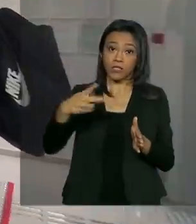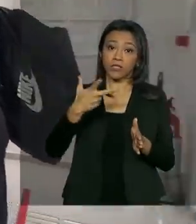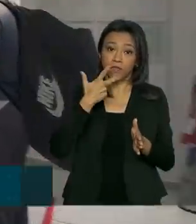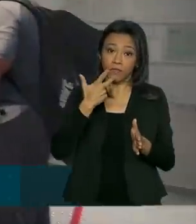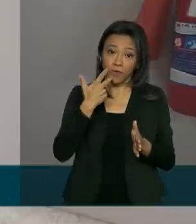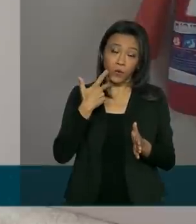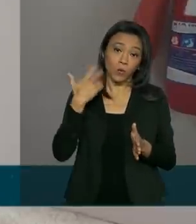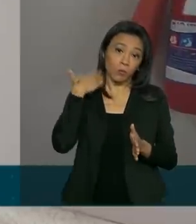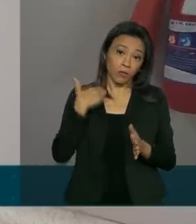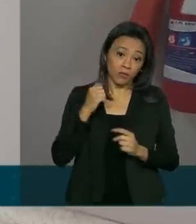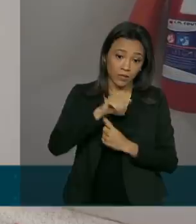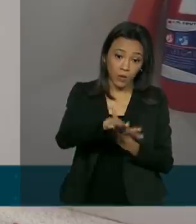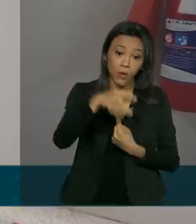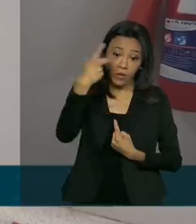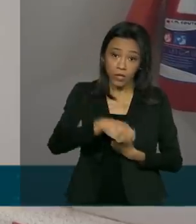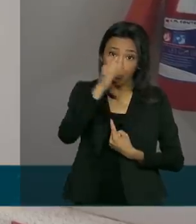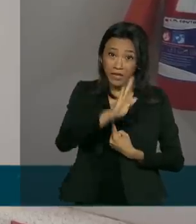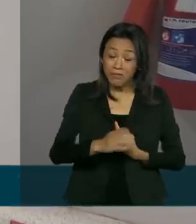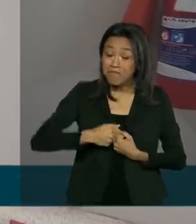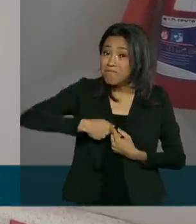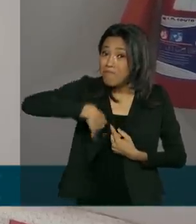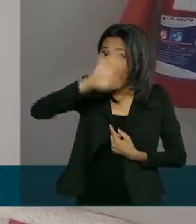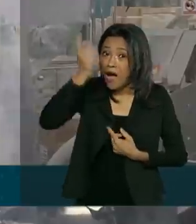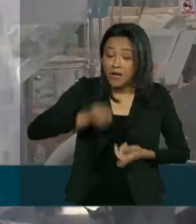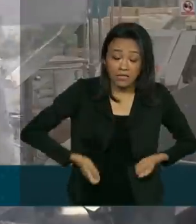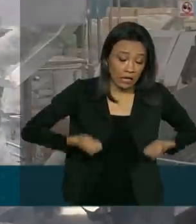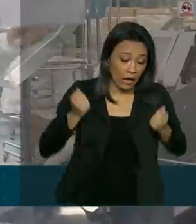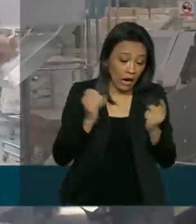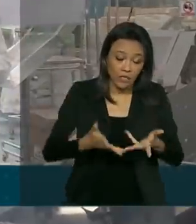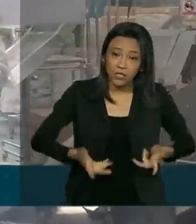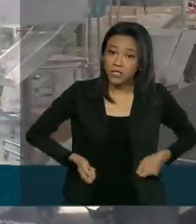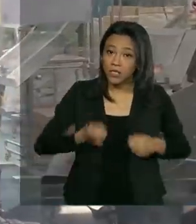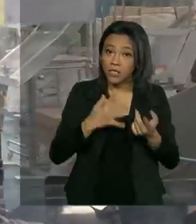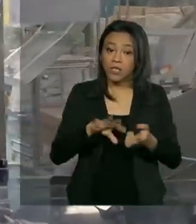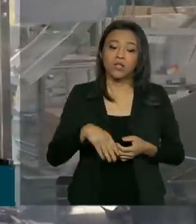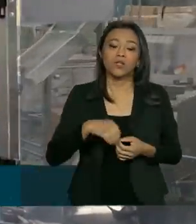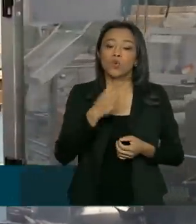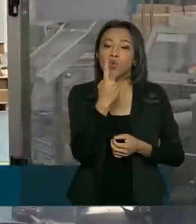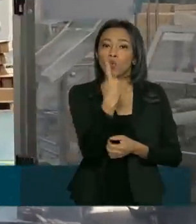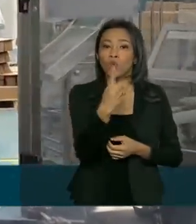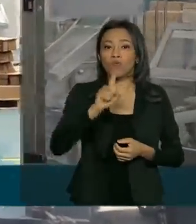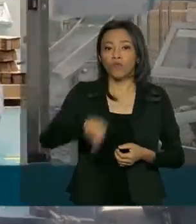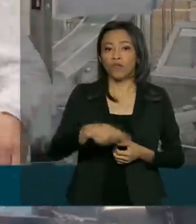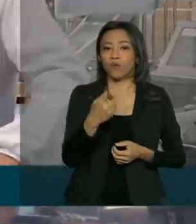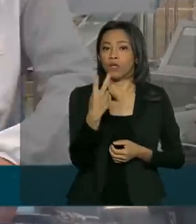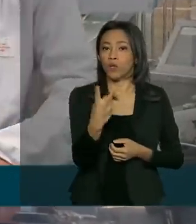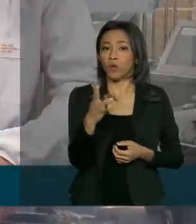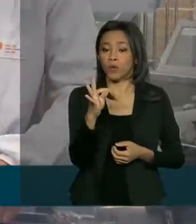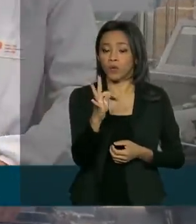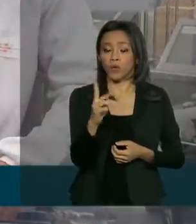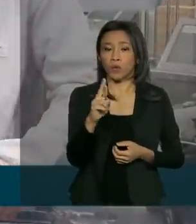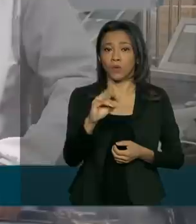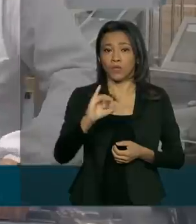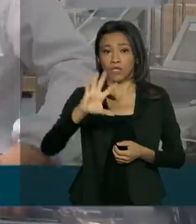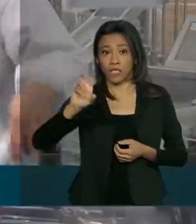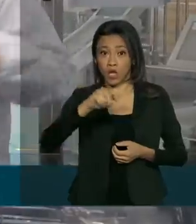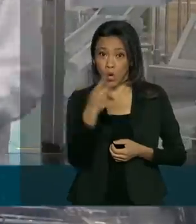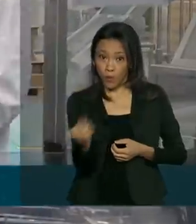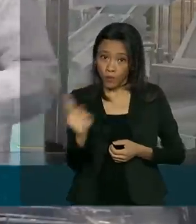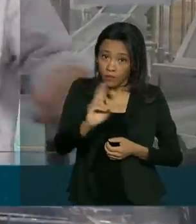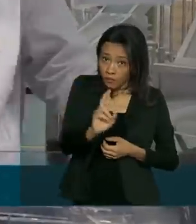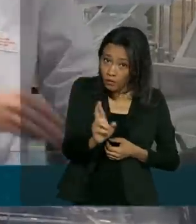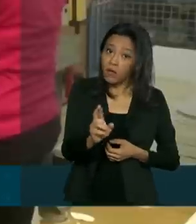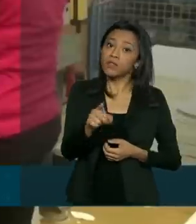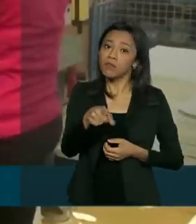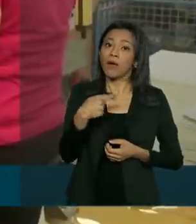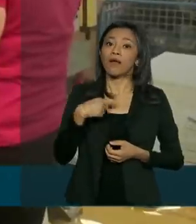é um dos países emergentes que mais está gastando durante a crise, com 1,2 trilhão de reais em ações para ampliar a oferta de crédito no